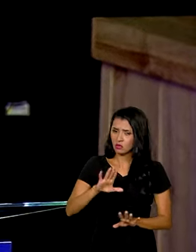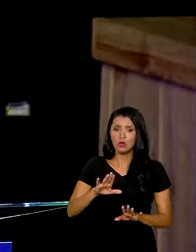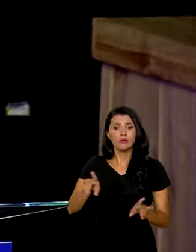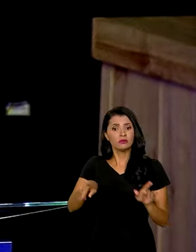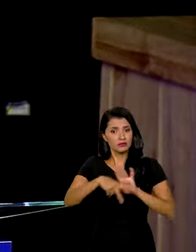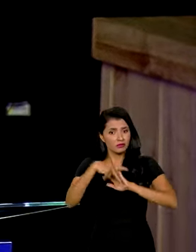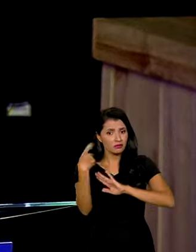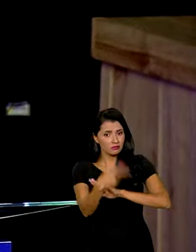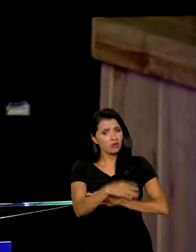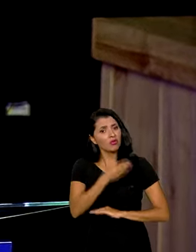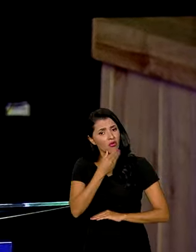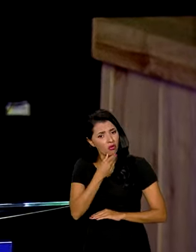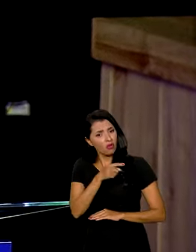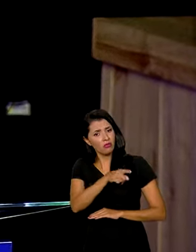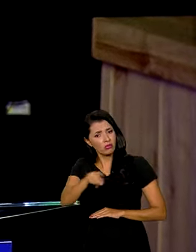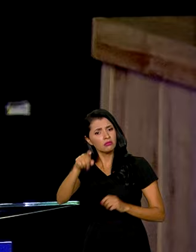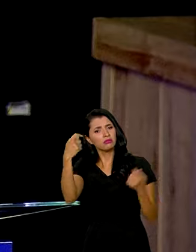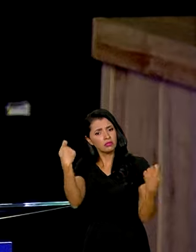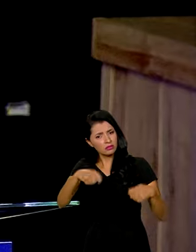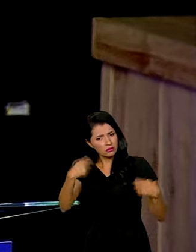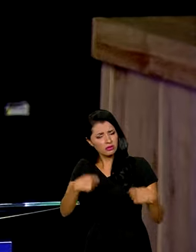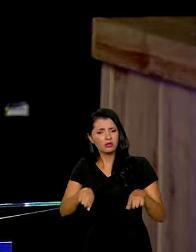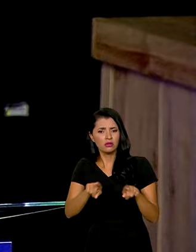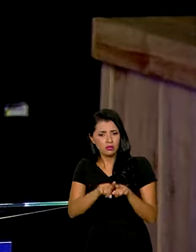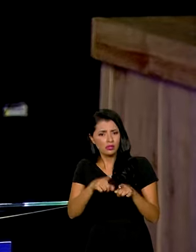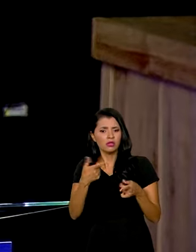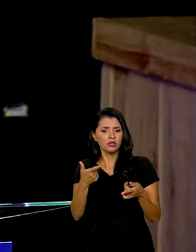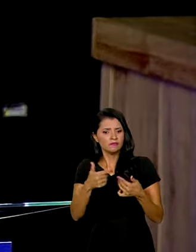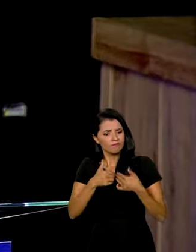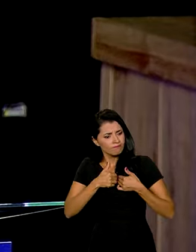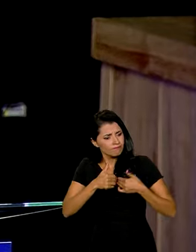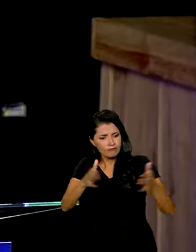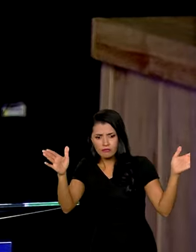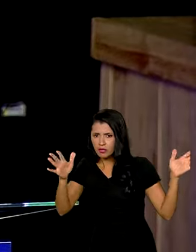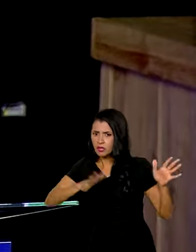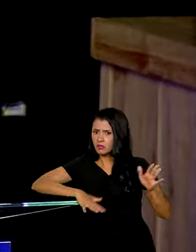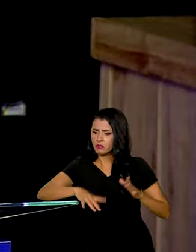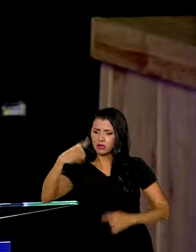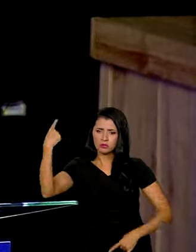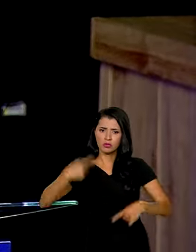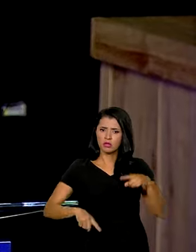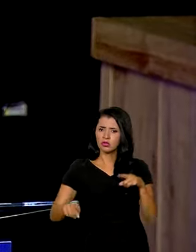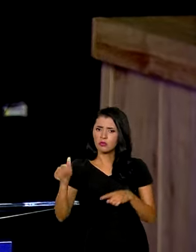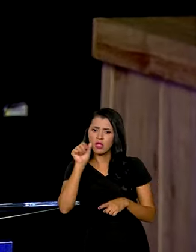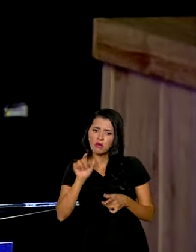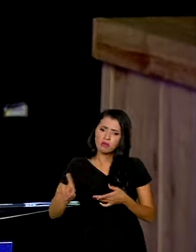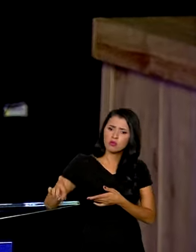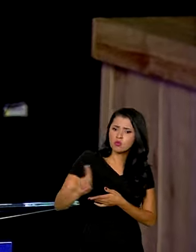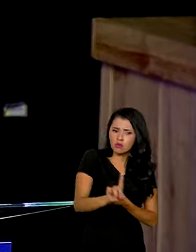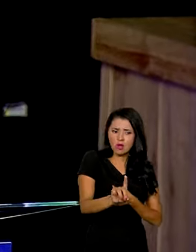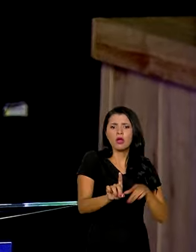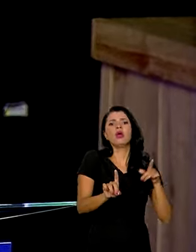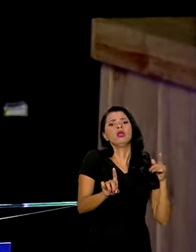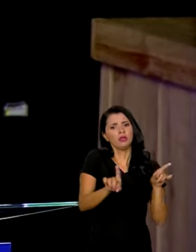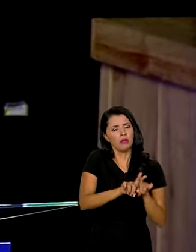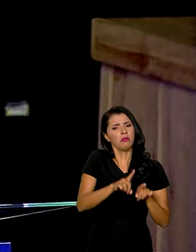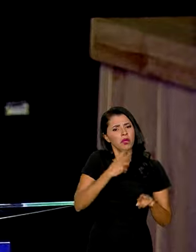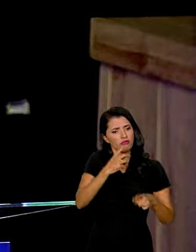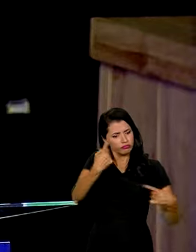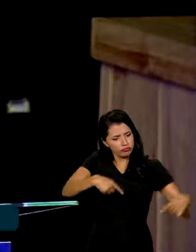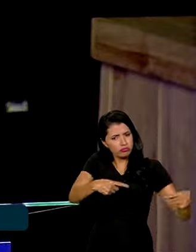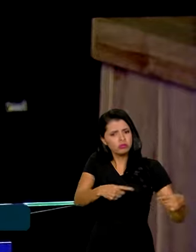homens também, que precisam de abrir os espaços políticos para que as mulheres tenham vez e voz.